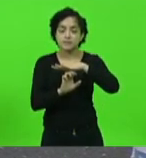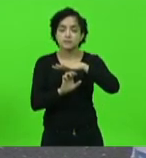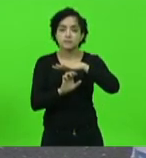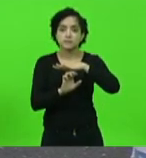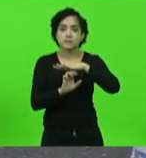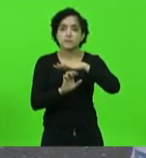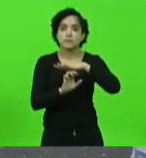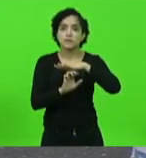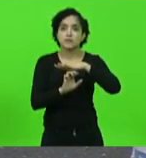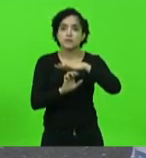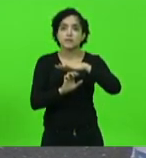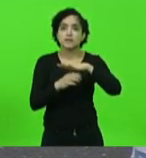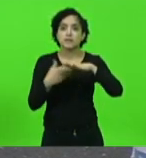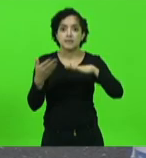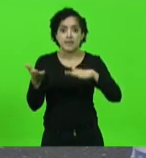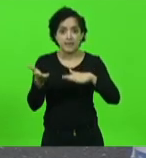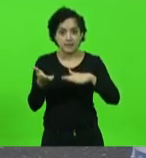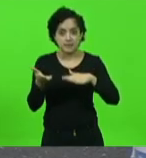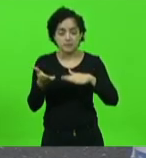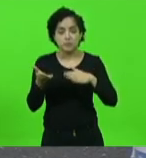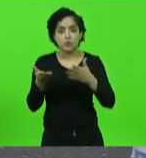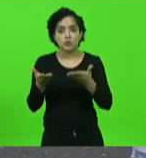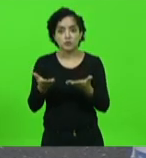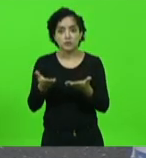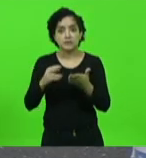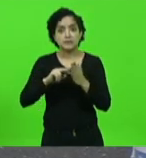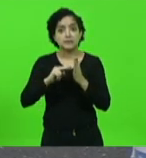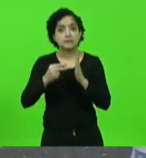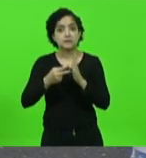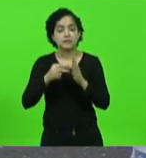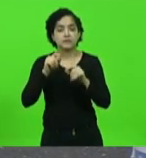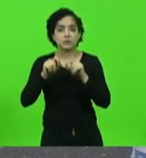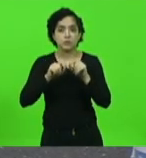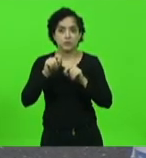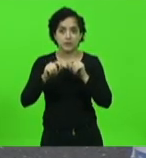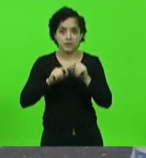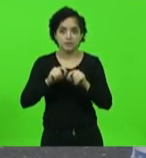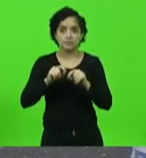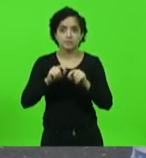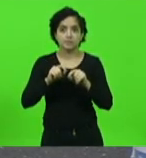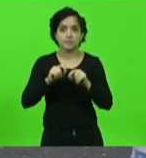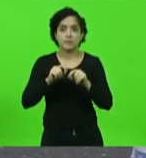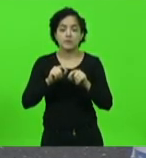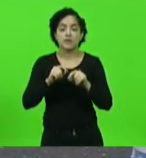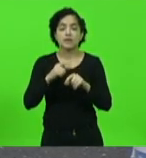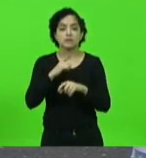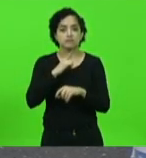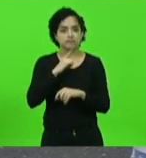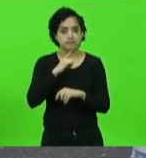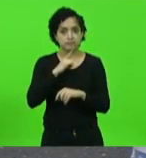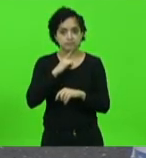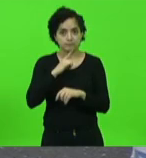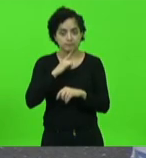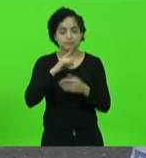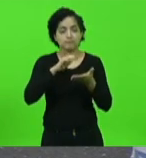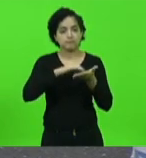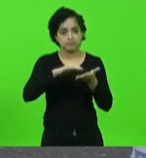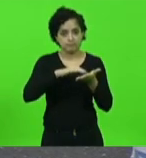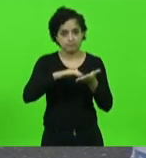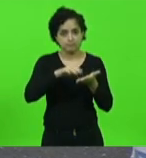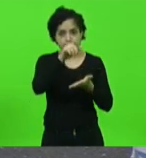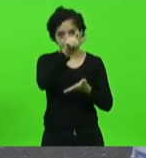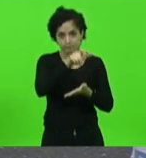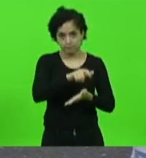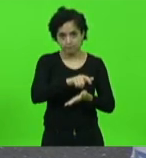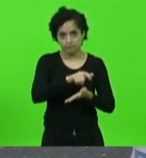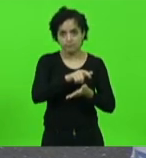esse Porto Seco que significa certamente lá também esteve o secretário de Estado